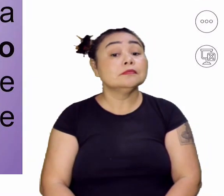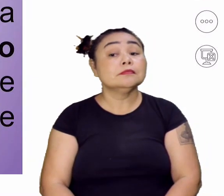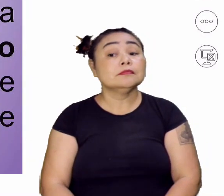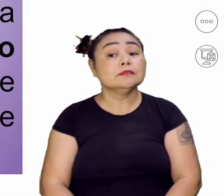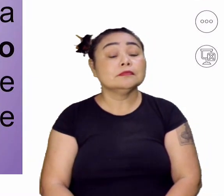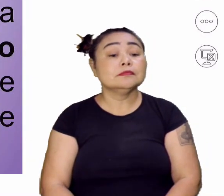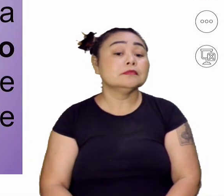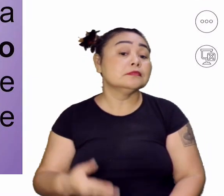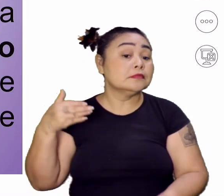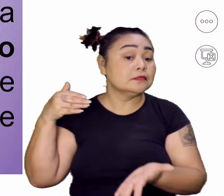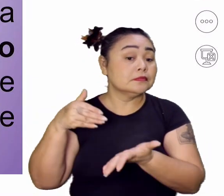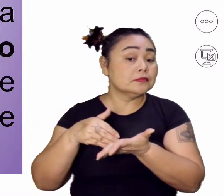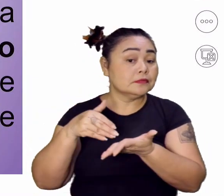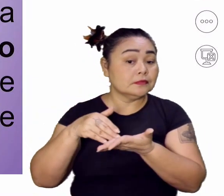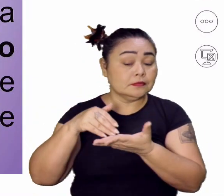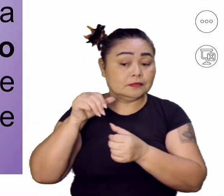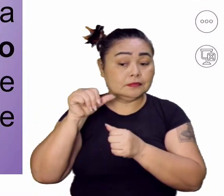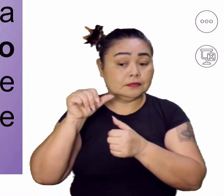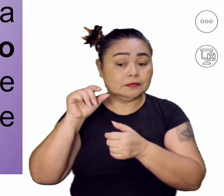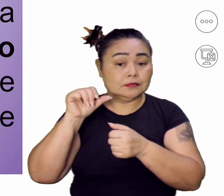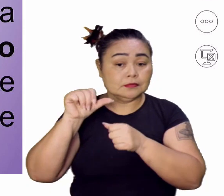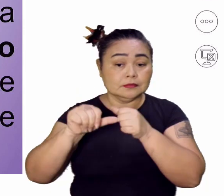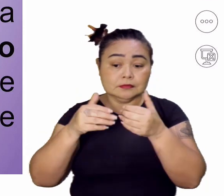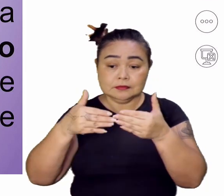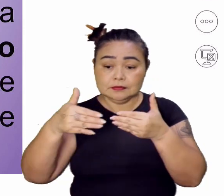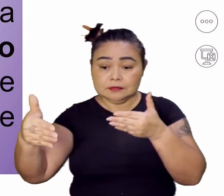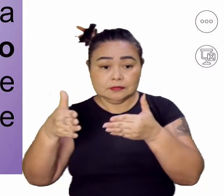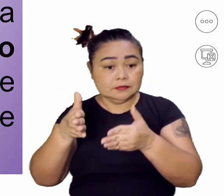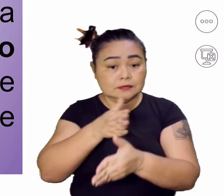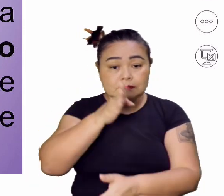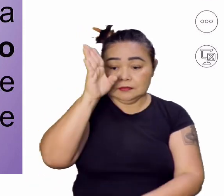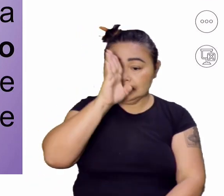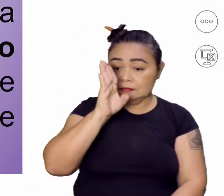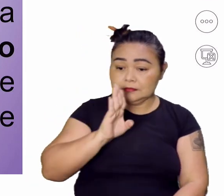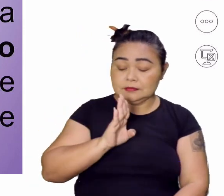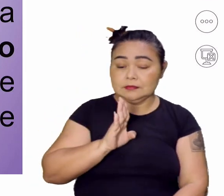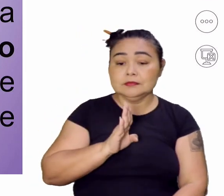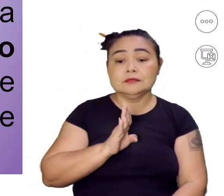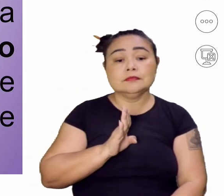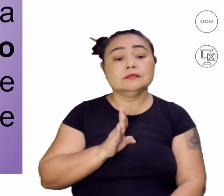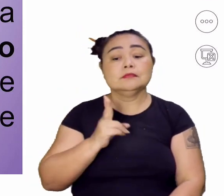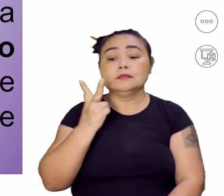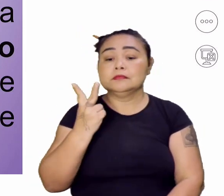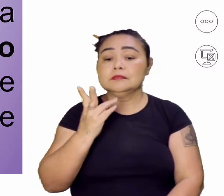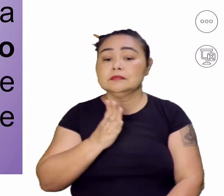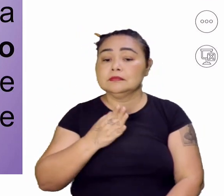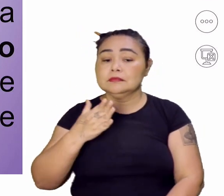A última alteração foi a divisão do território brasileiro em duas partes.